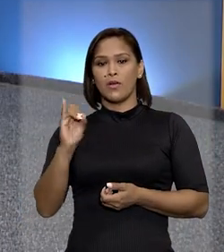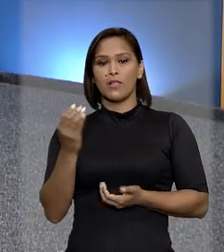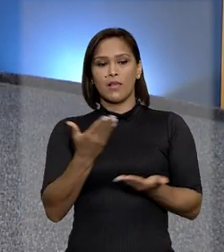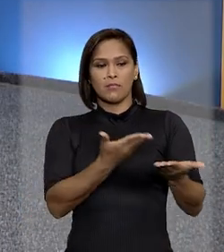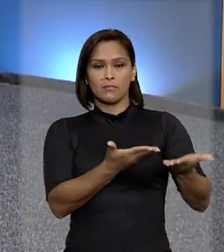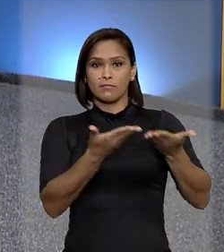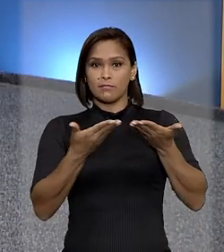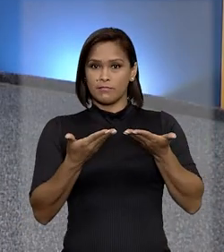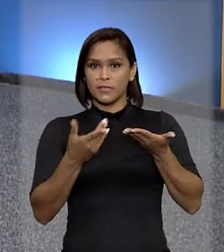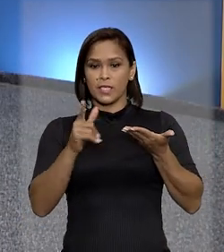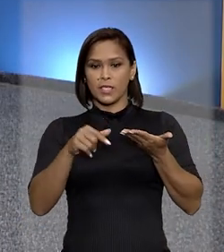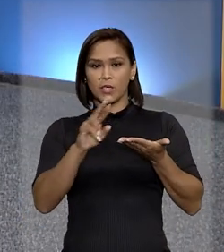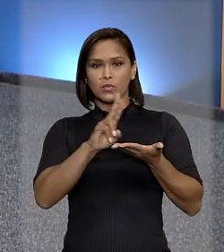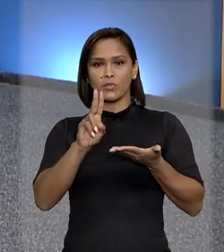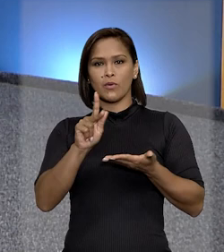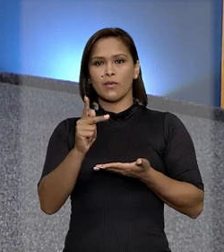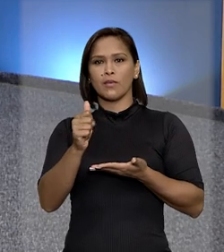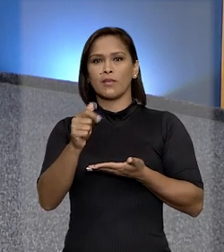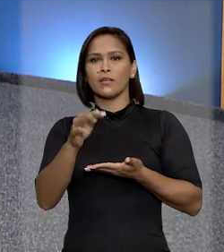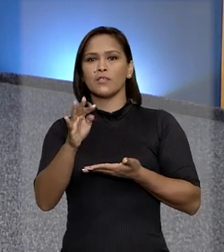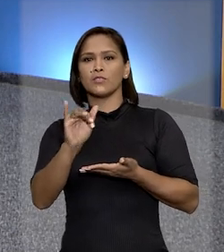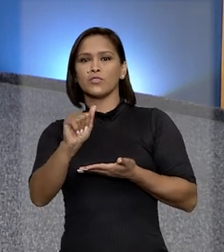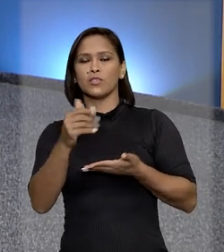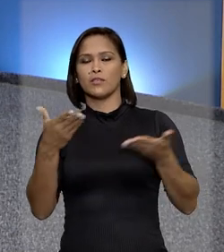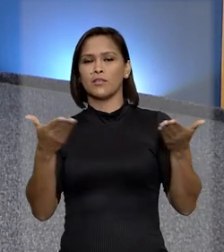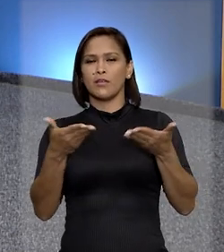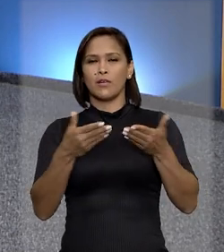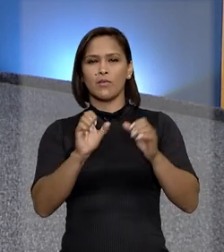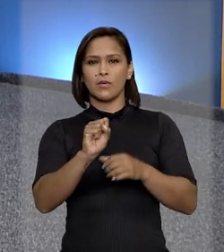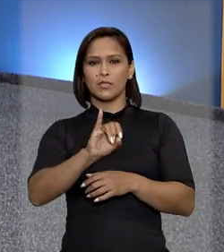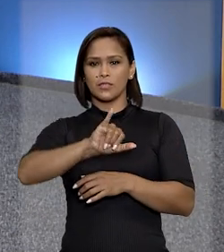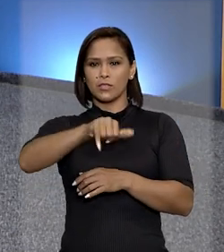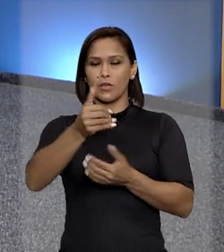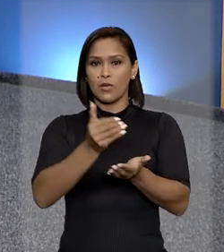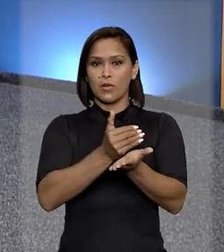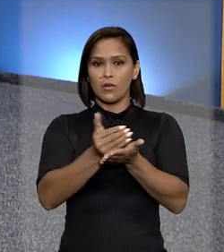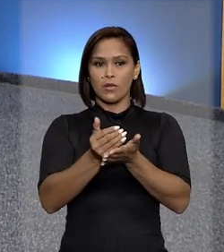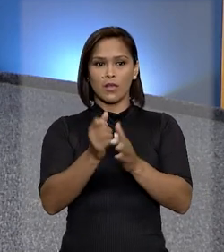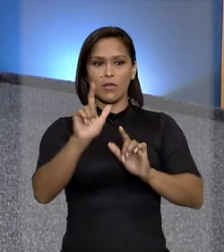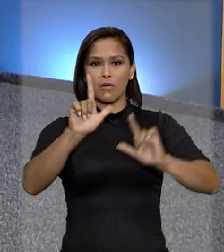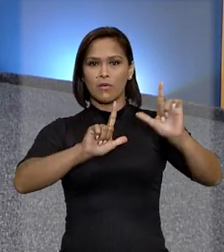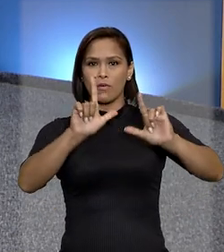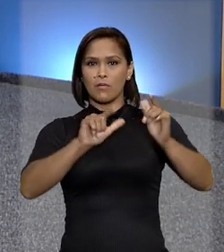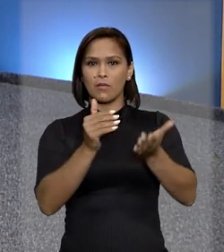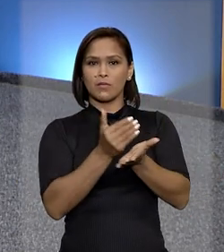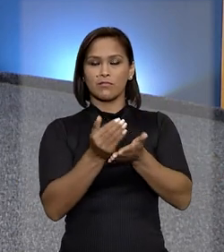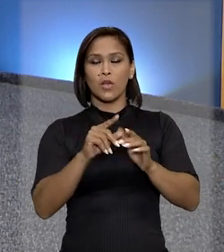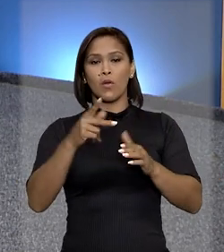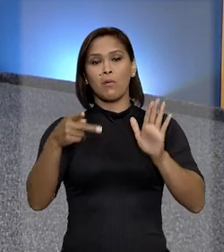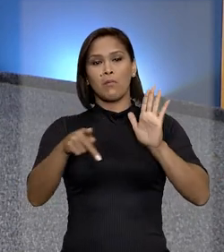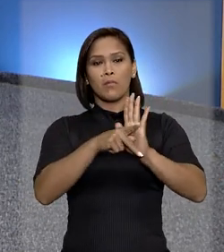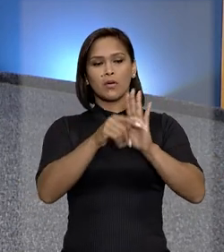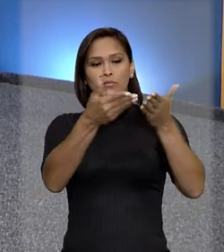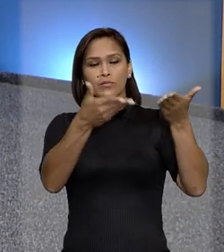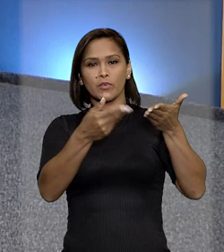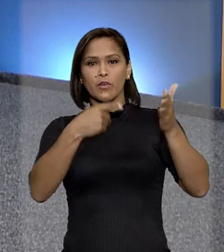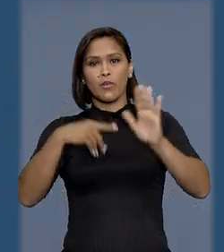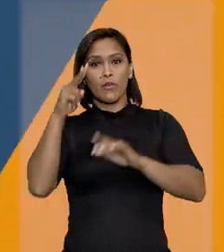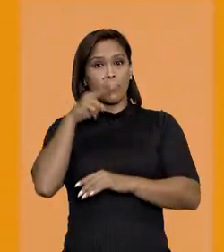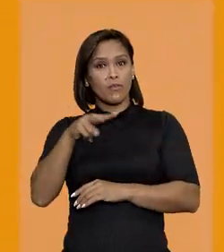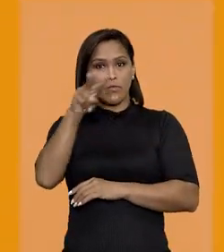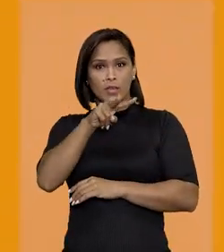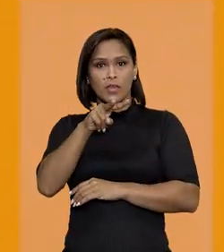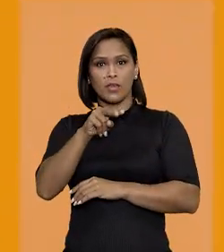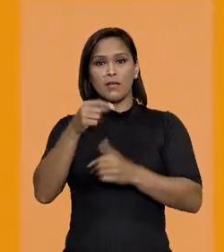Olá, seja muito bem-vindo. Eu sou Kátia Gomes e o STJ Notícias está no ar. No programa de hoje